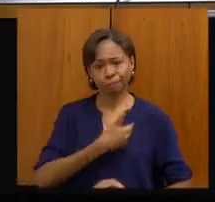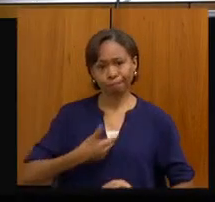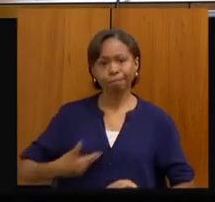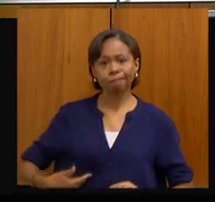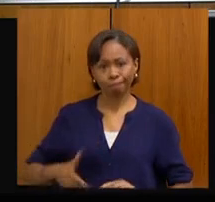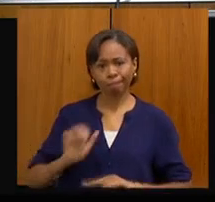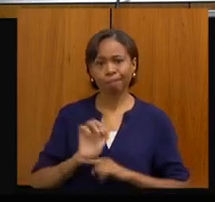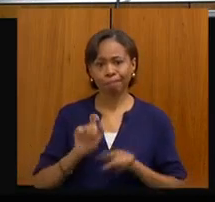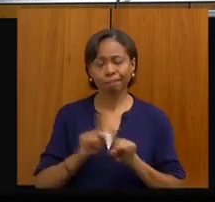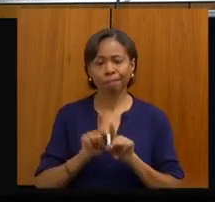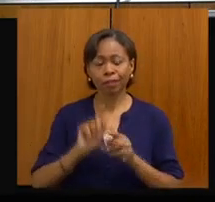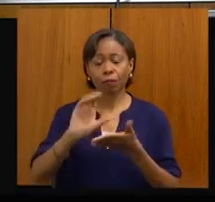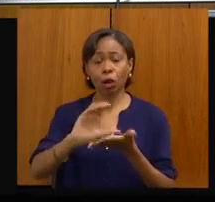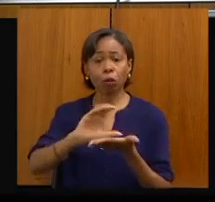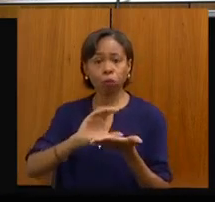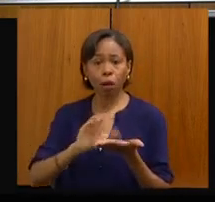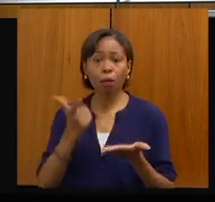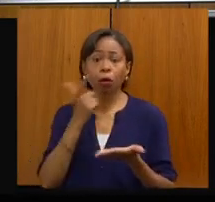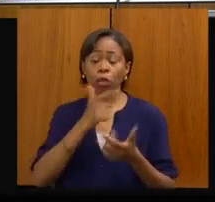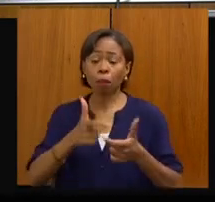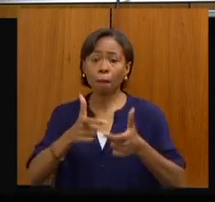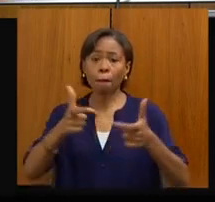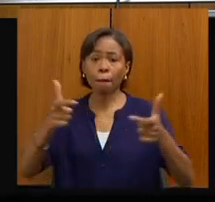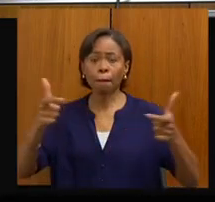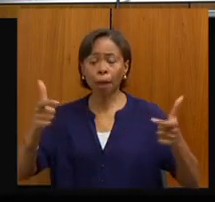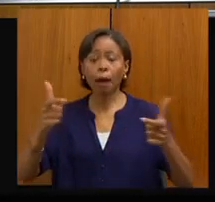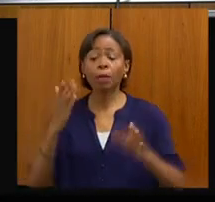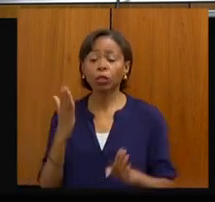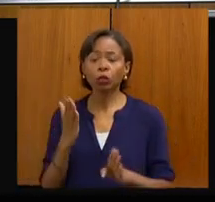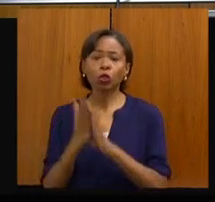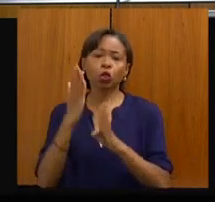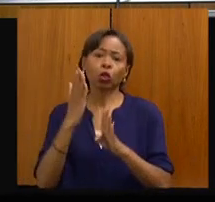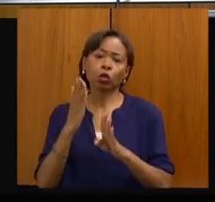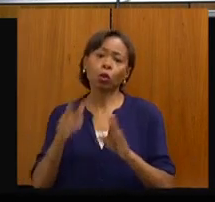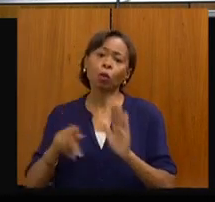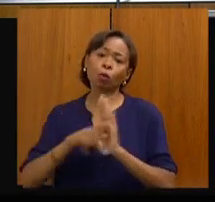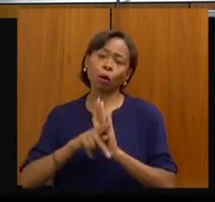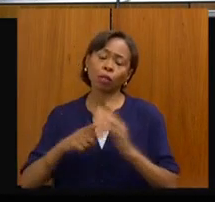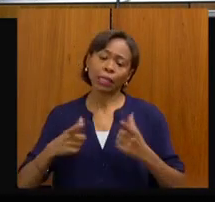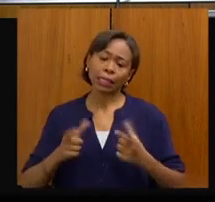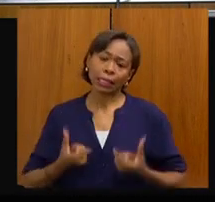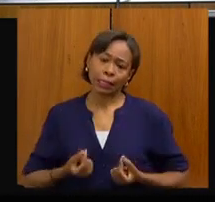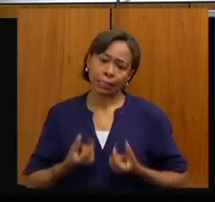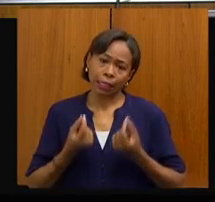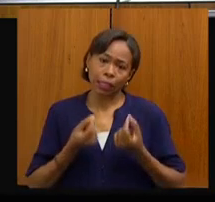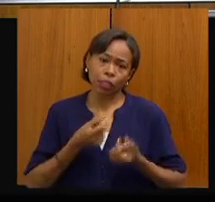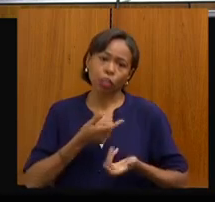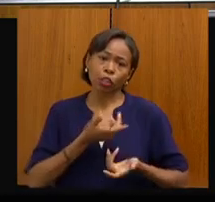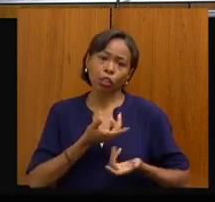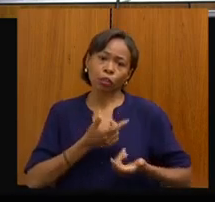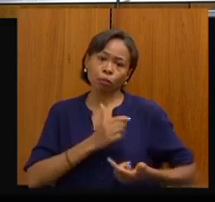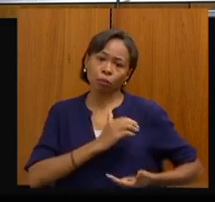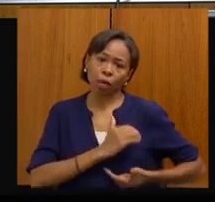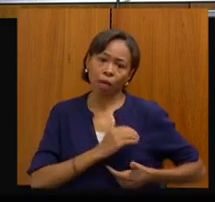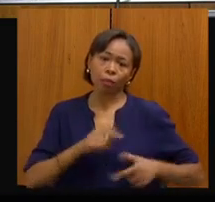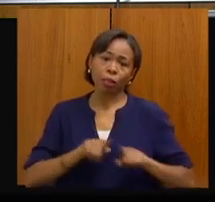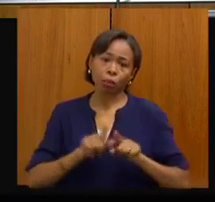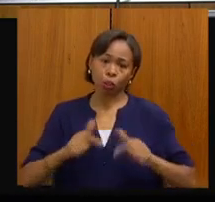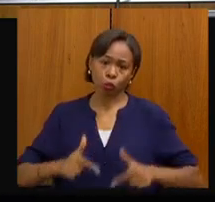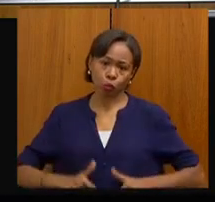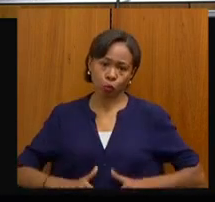gente consiga ampliar o acesso no diagnóstico definitivo de câncer de mama e colo do útero. Pode passar?